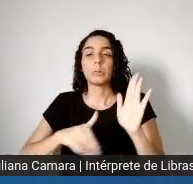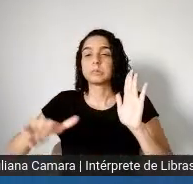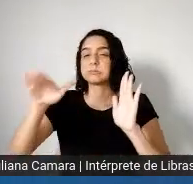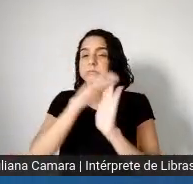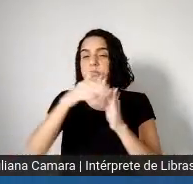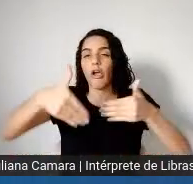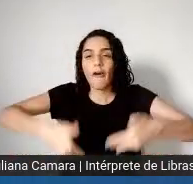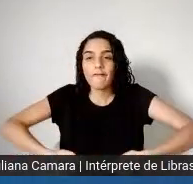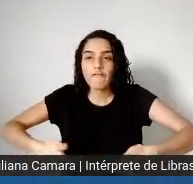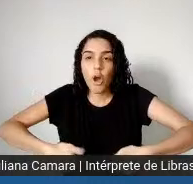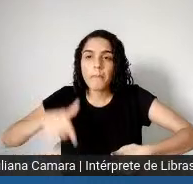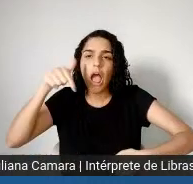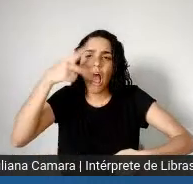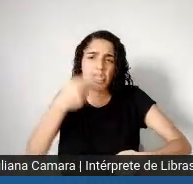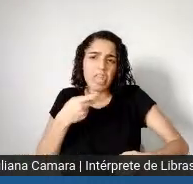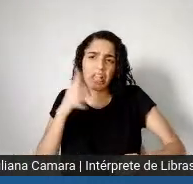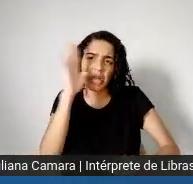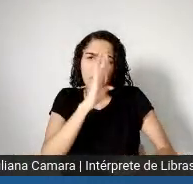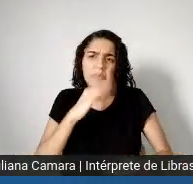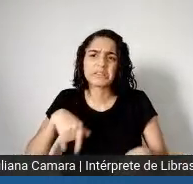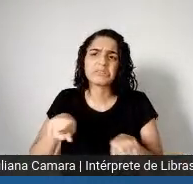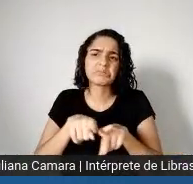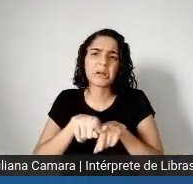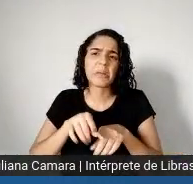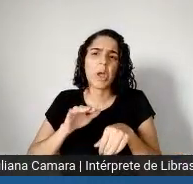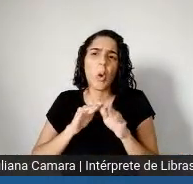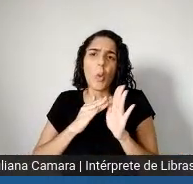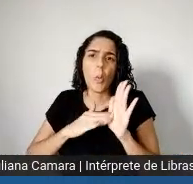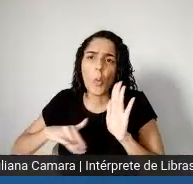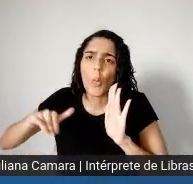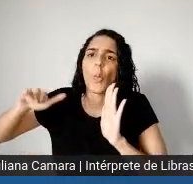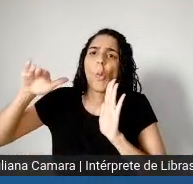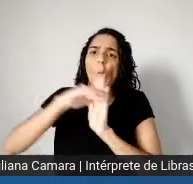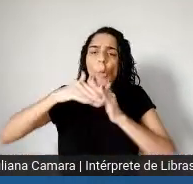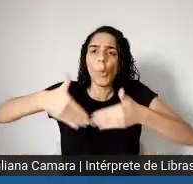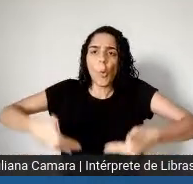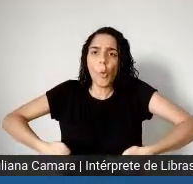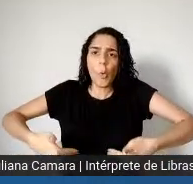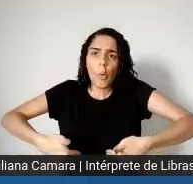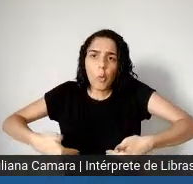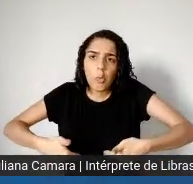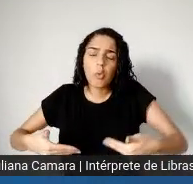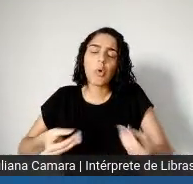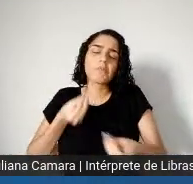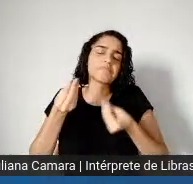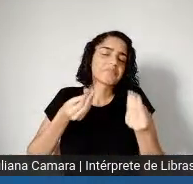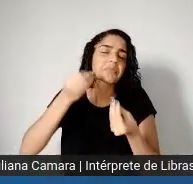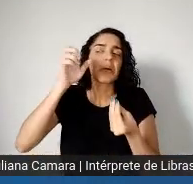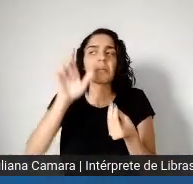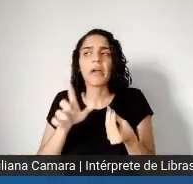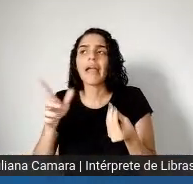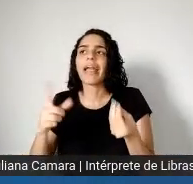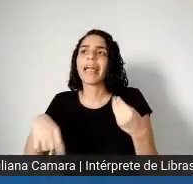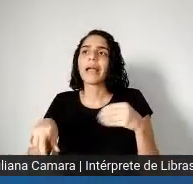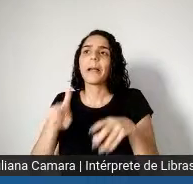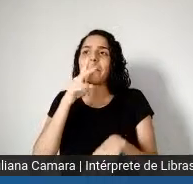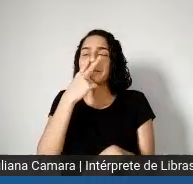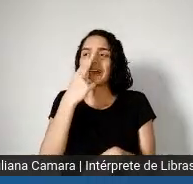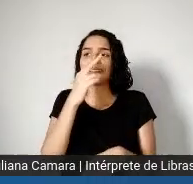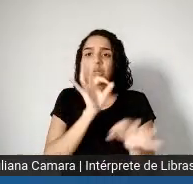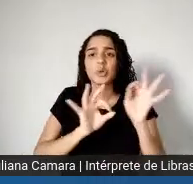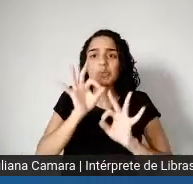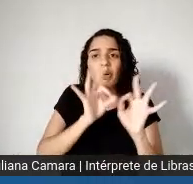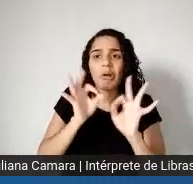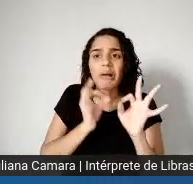inclusive aqui no Brasil, né, houve um avanço importante na redução dos problemas ligados à alimentação, né, enquanto